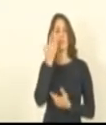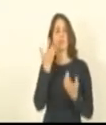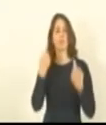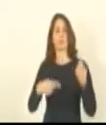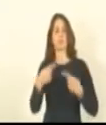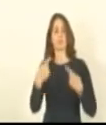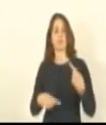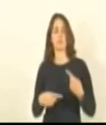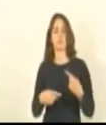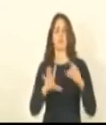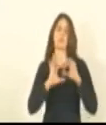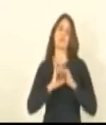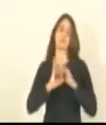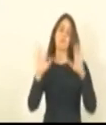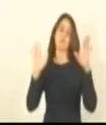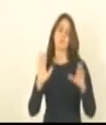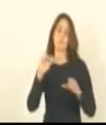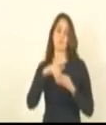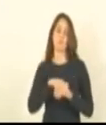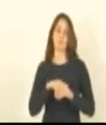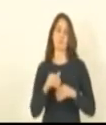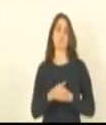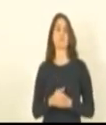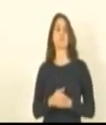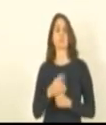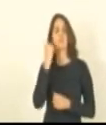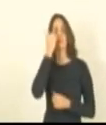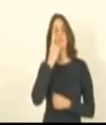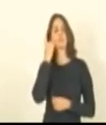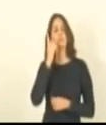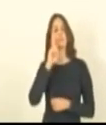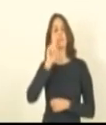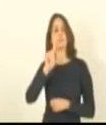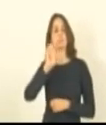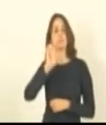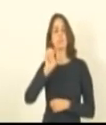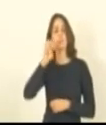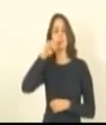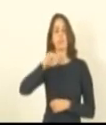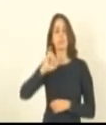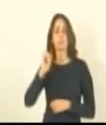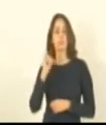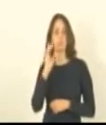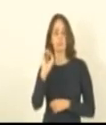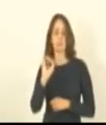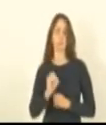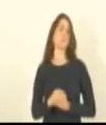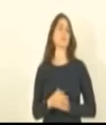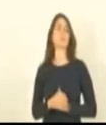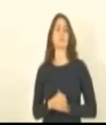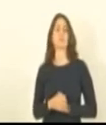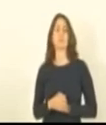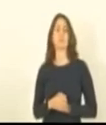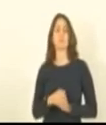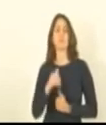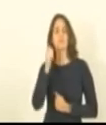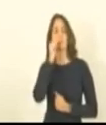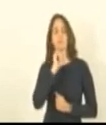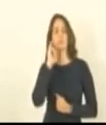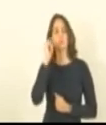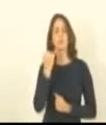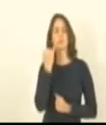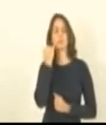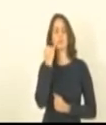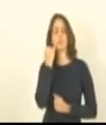tendo coloca em votação deputado Deninho Silva como vota Deninho sim Janete Sá Janete sim Raquel Lessa